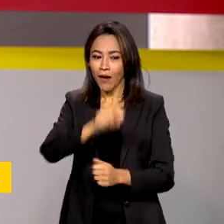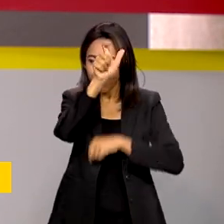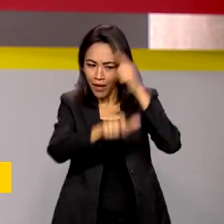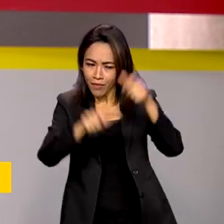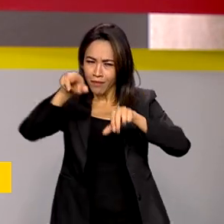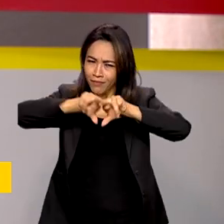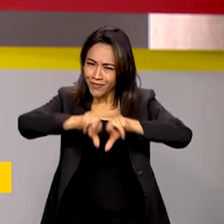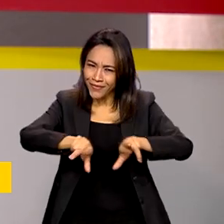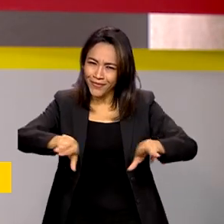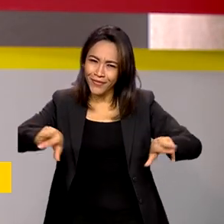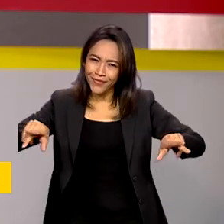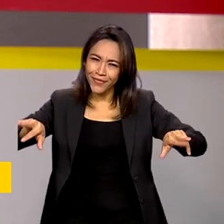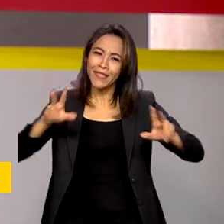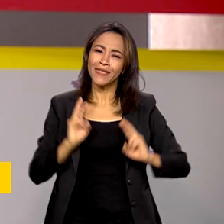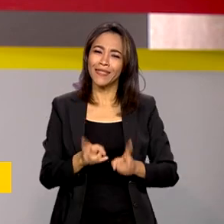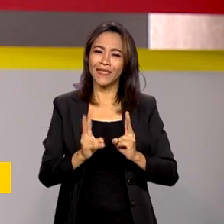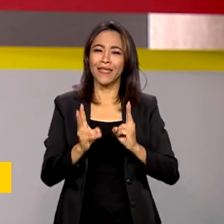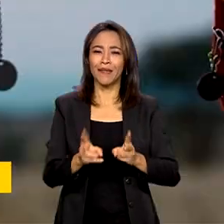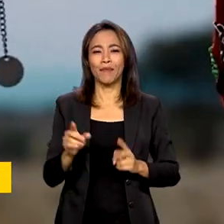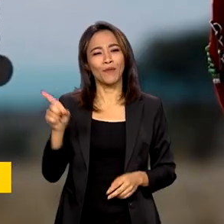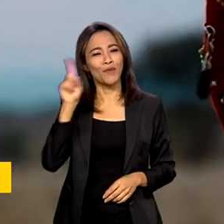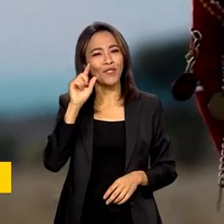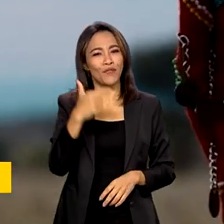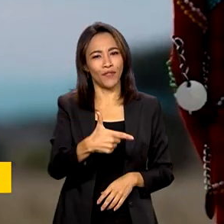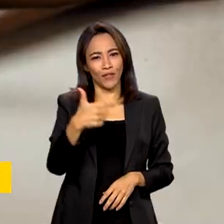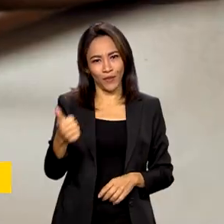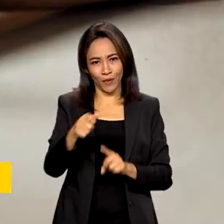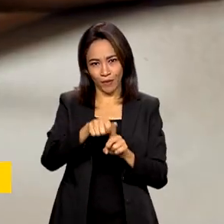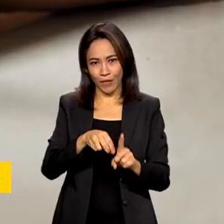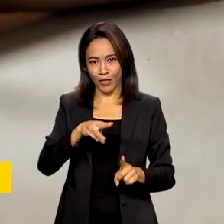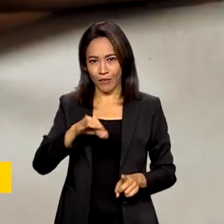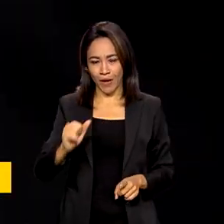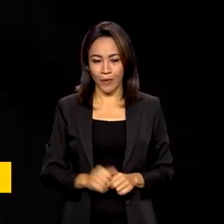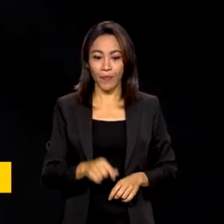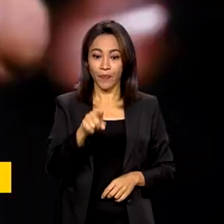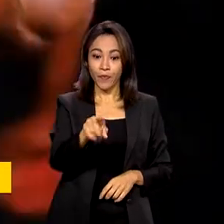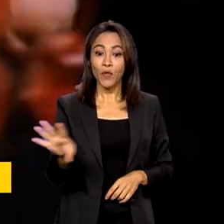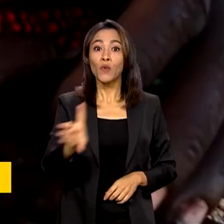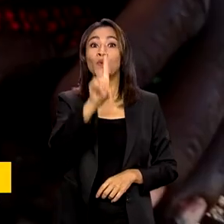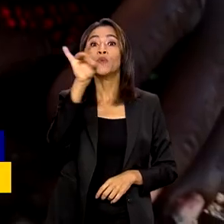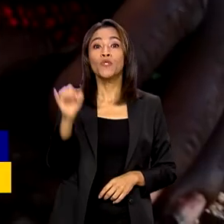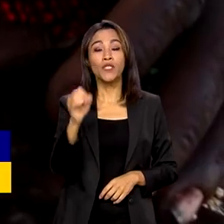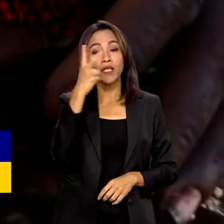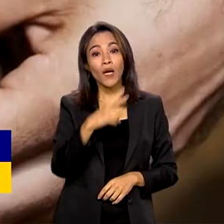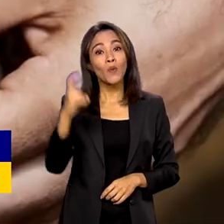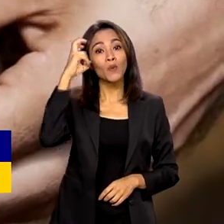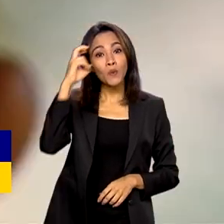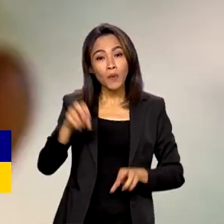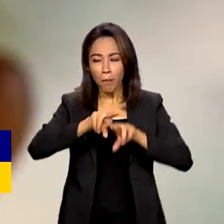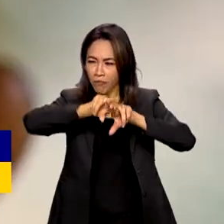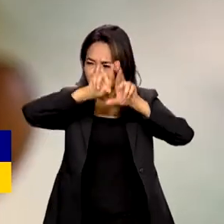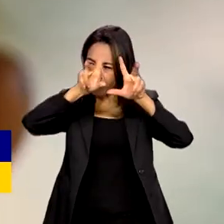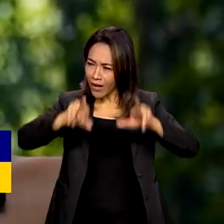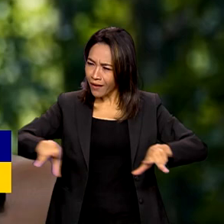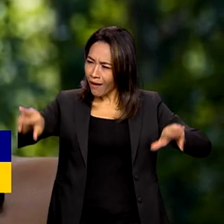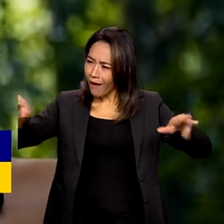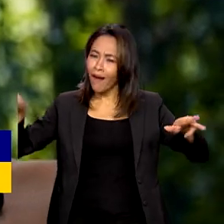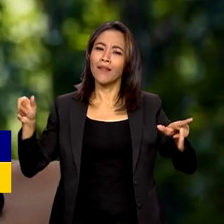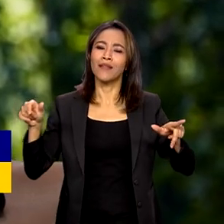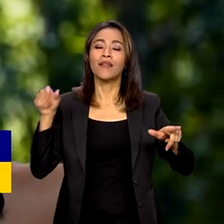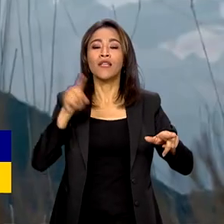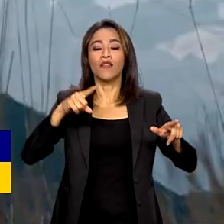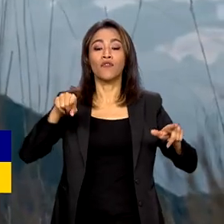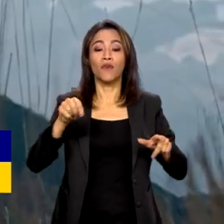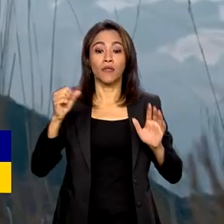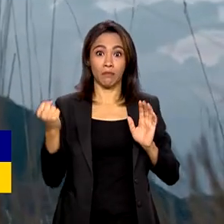2002, todo dia 21 de maio. O Dia Mundial da Diversidade Cultural para o Diálogo e o Desenvolvimento, instituído pela